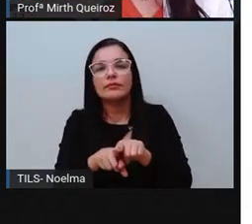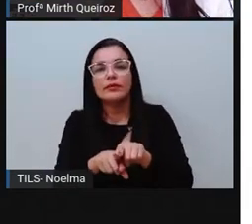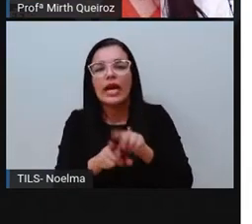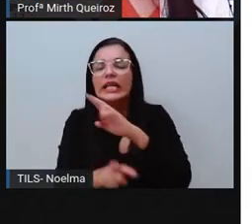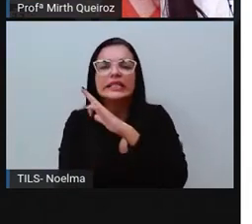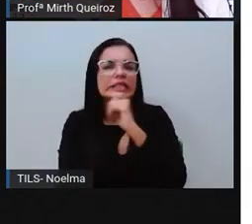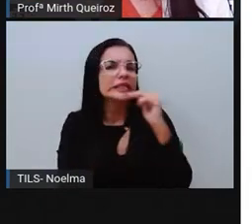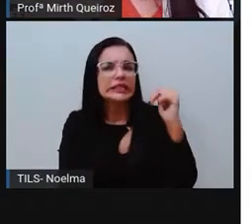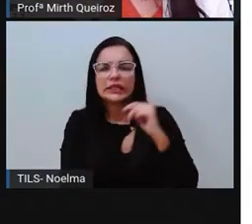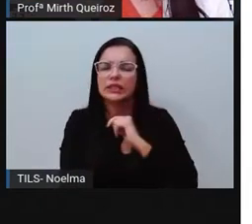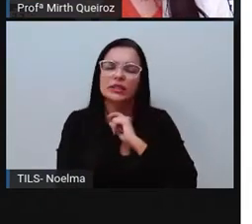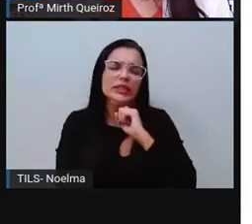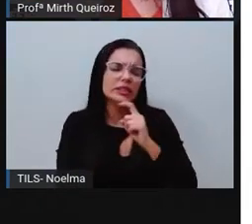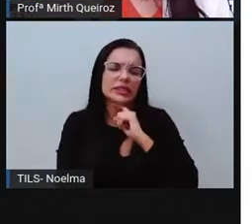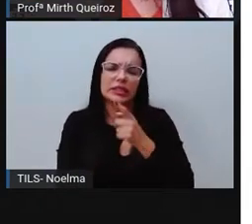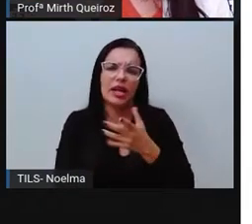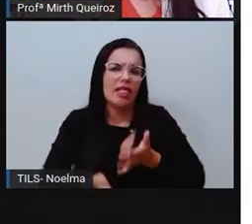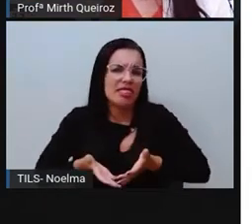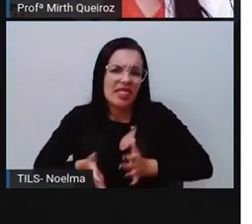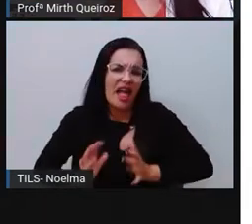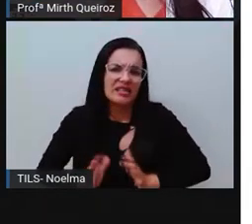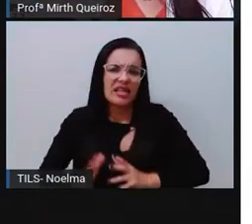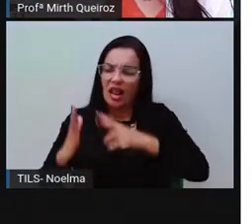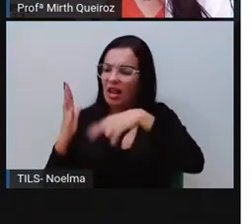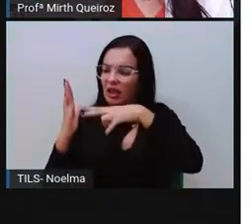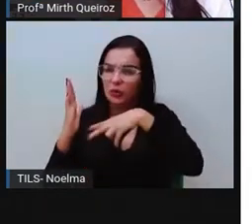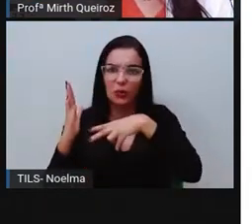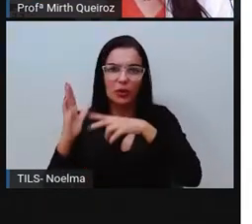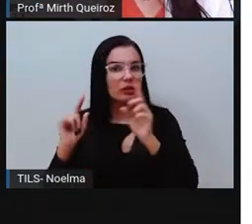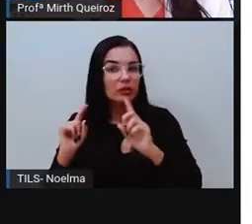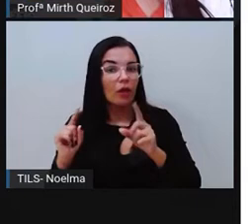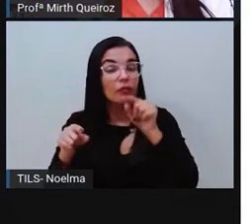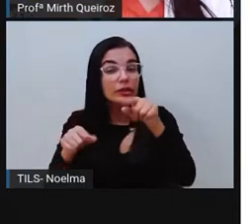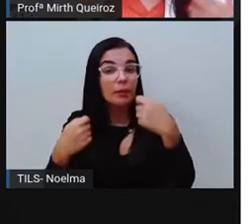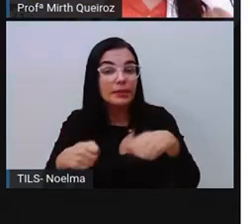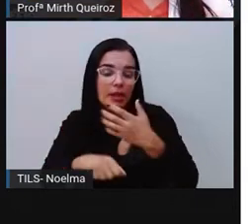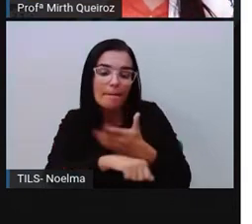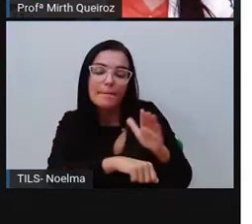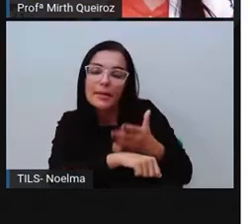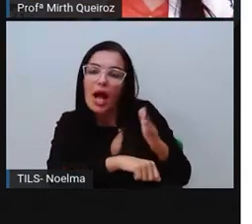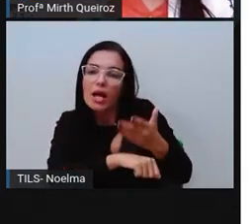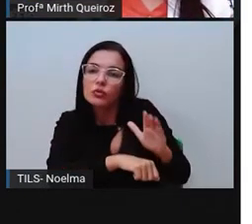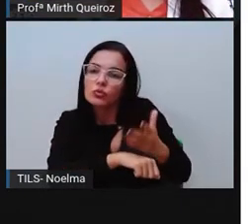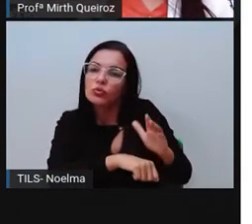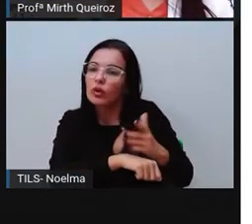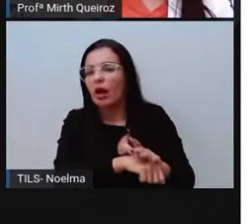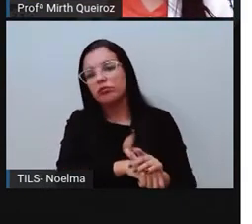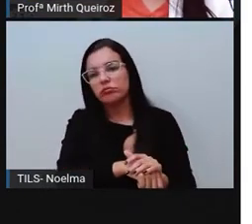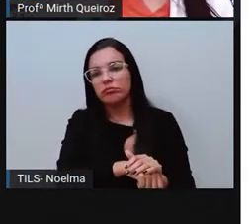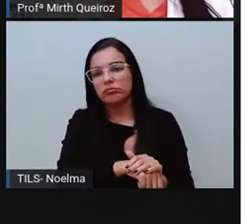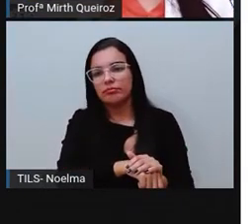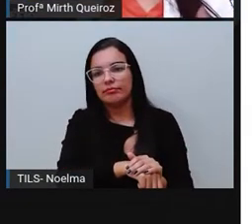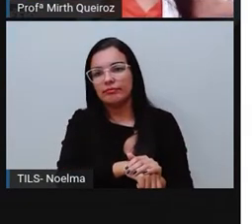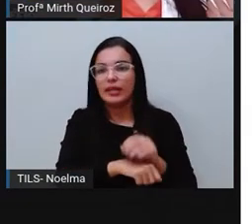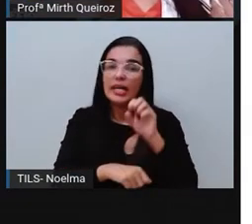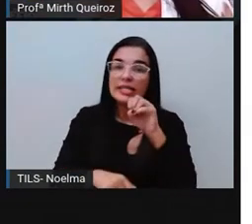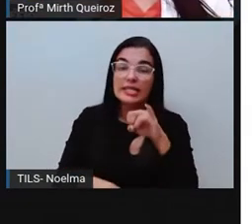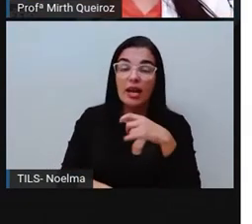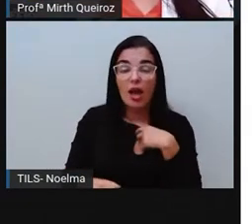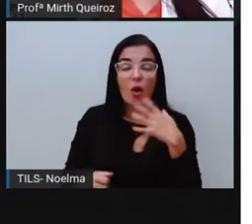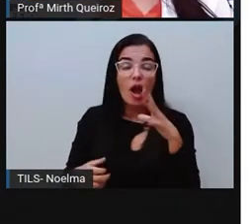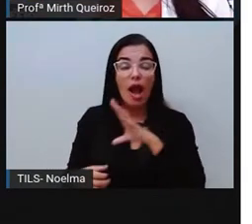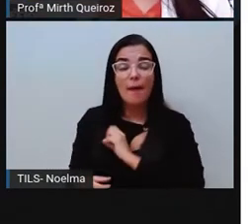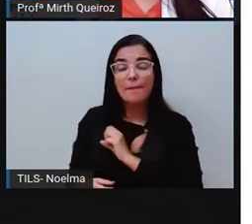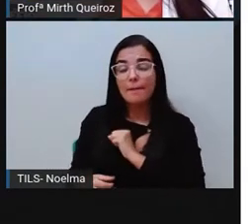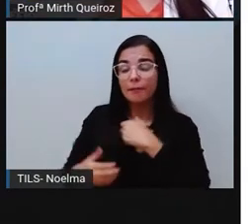leitor. E como é que você vai se tornar um leitor? Eu praticando a leitor. Como é que eu vou me tornar uma leitor? Eu vou aprender a